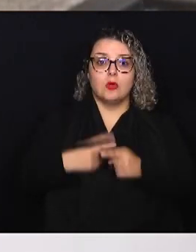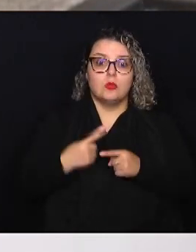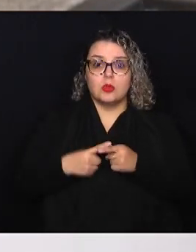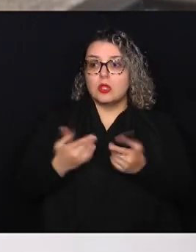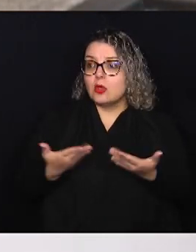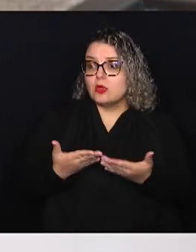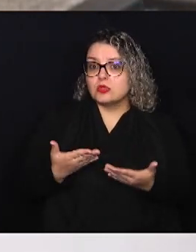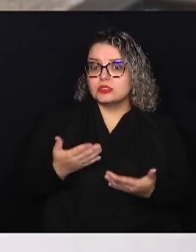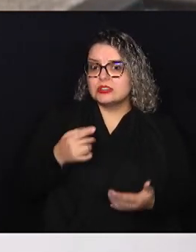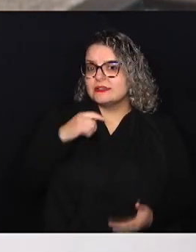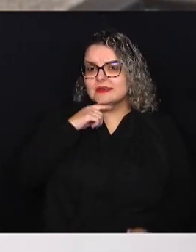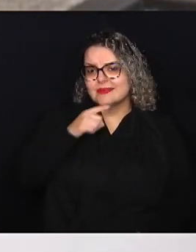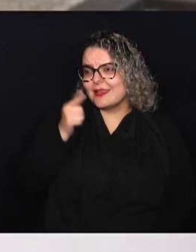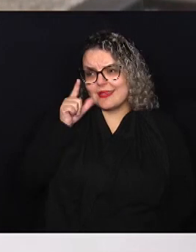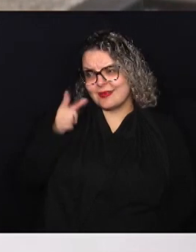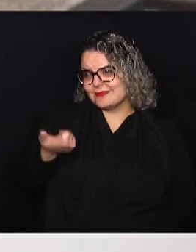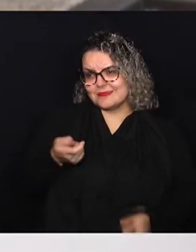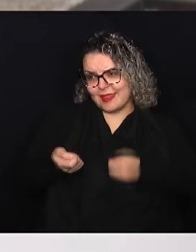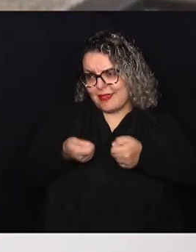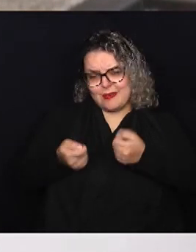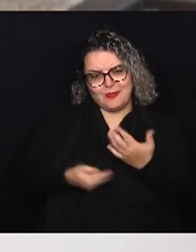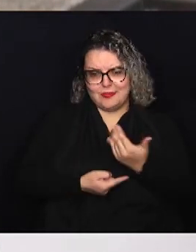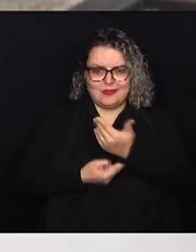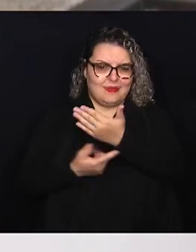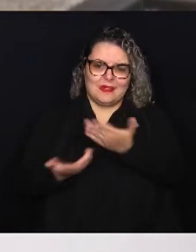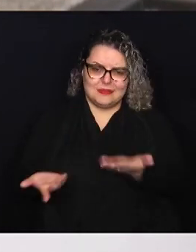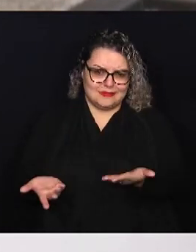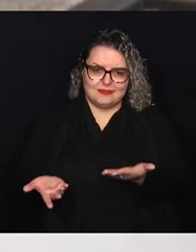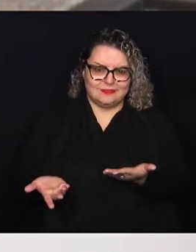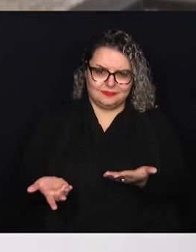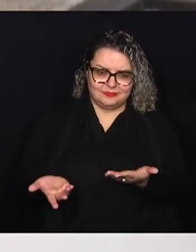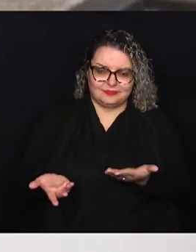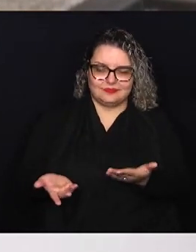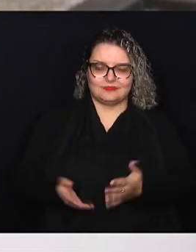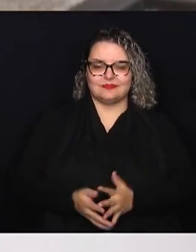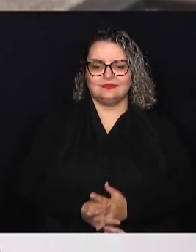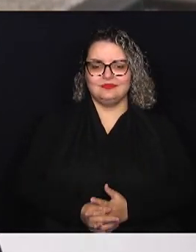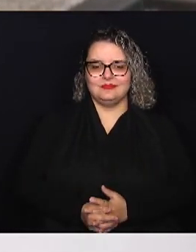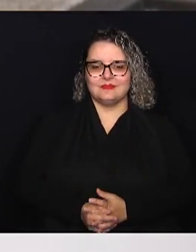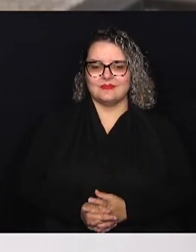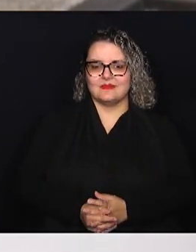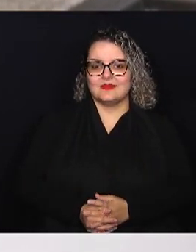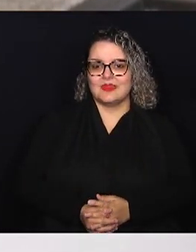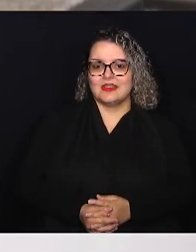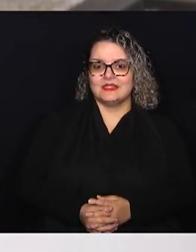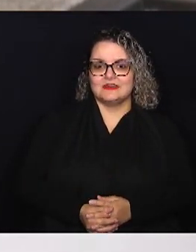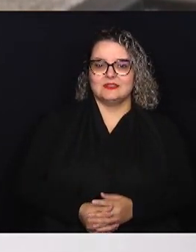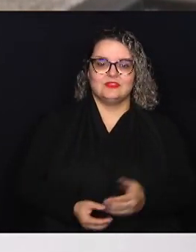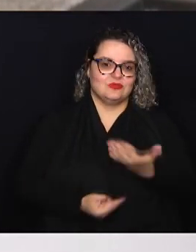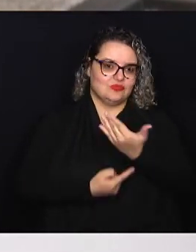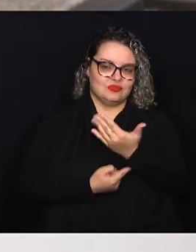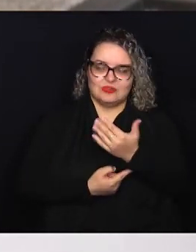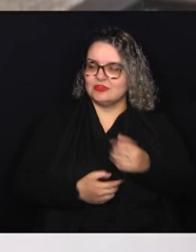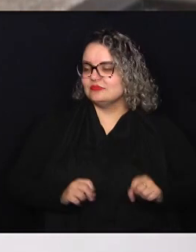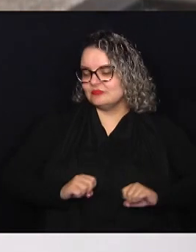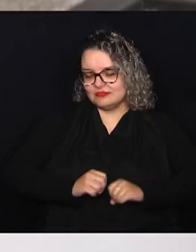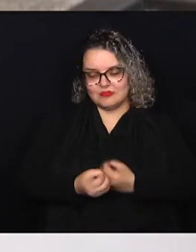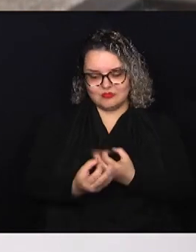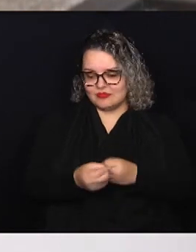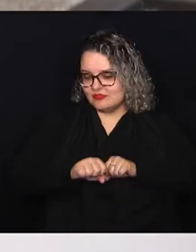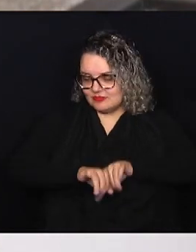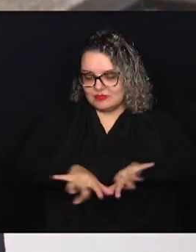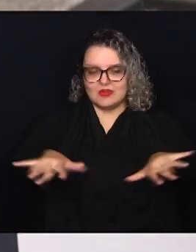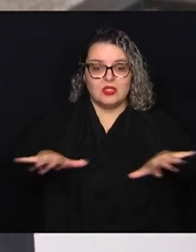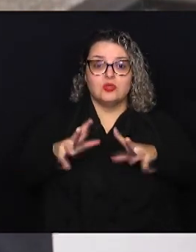ninguém consegue segurar mais a tecnologia através da informatização, todos têm um aparelho celular.